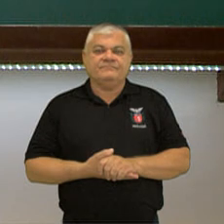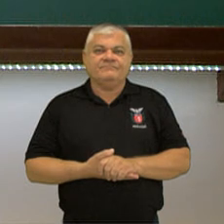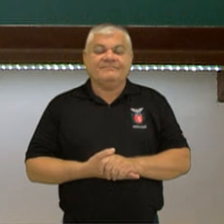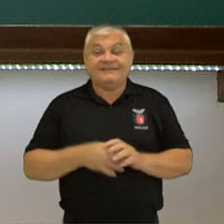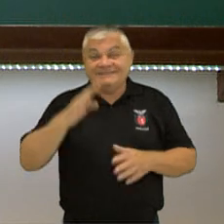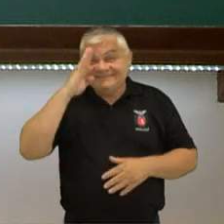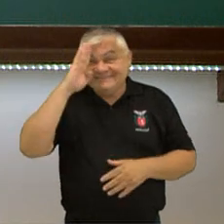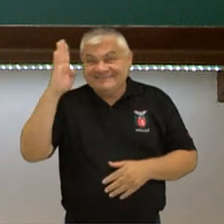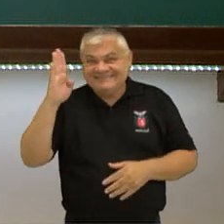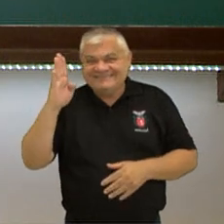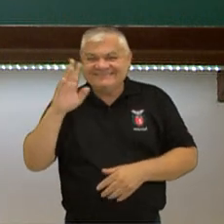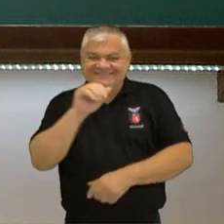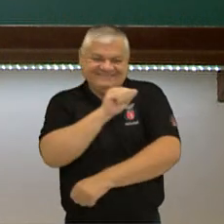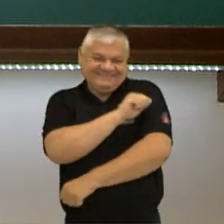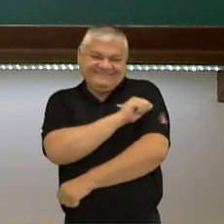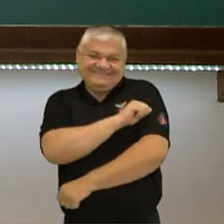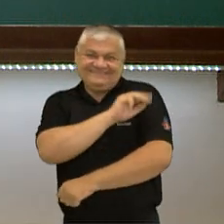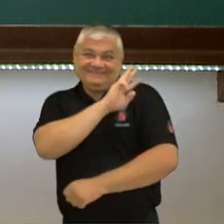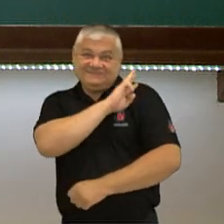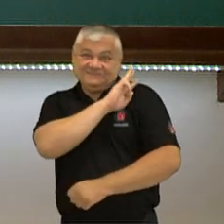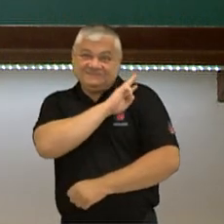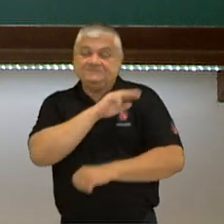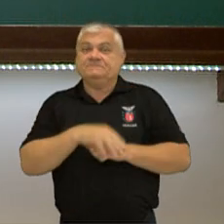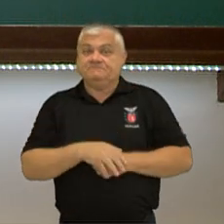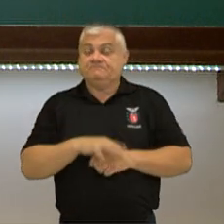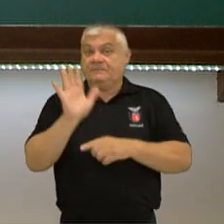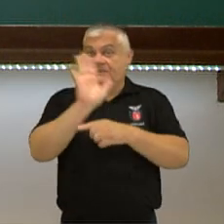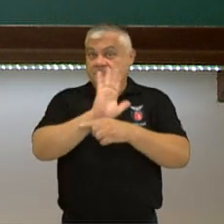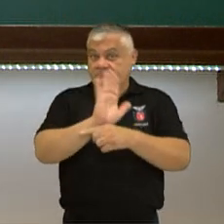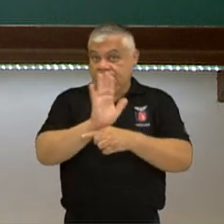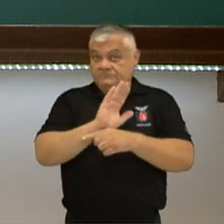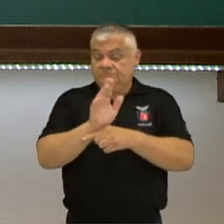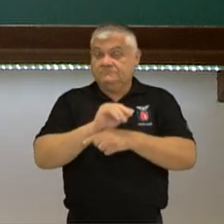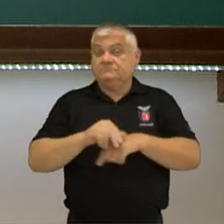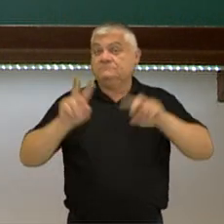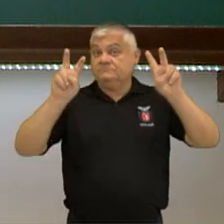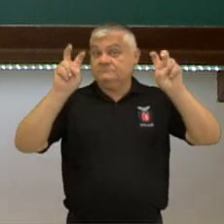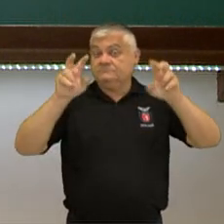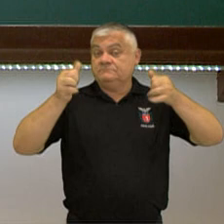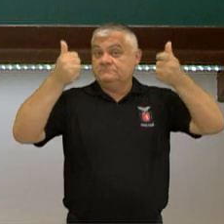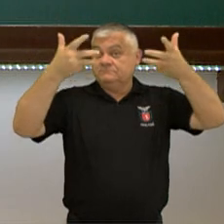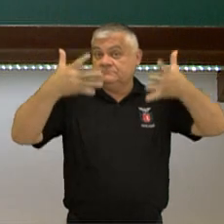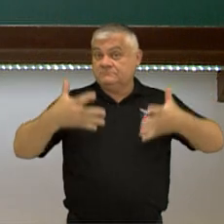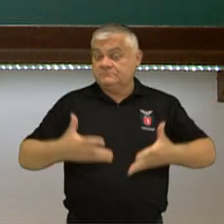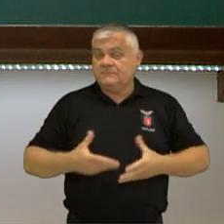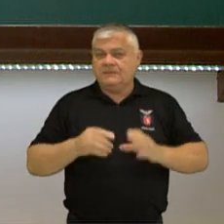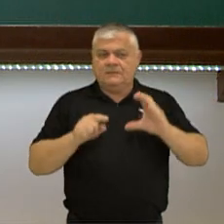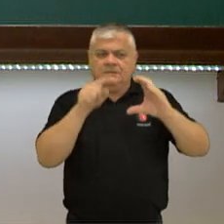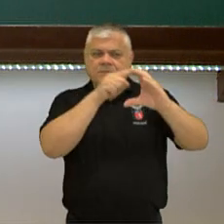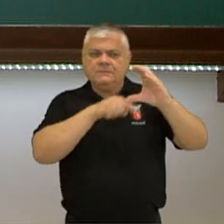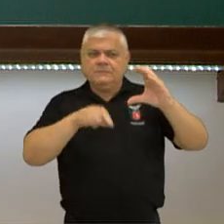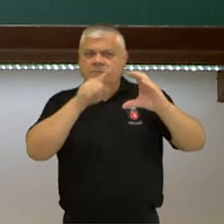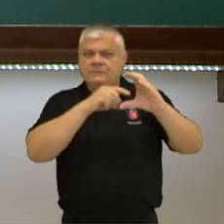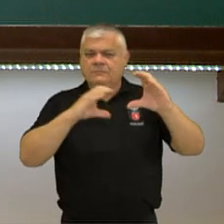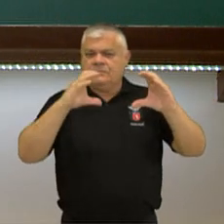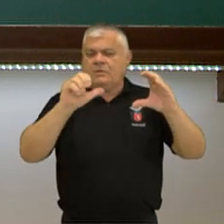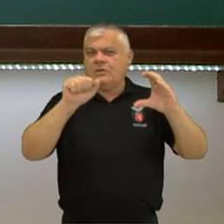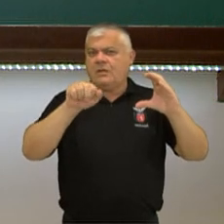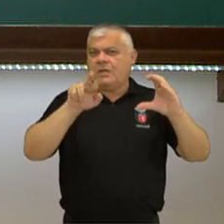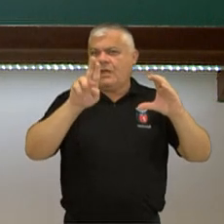Olá, estudantes da terceira série. Neste vídeo, nós vamos falar a respeito da teoria estrutural do carbono. Vamos ver?